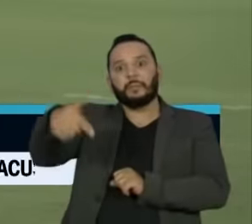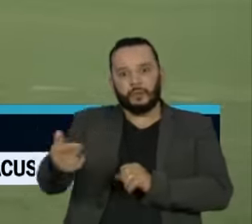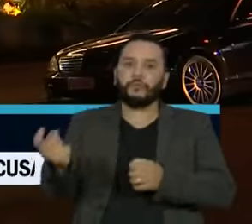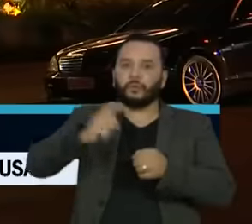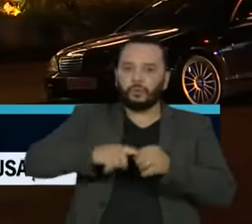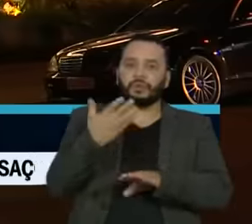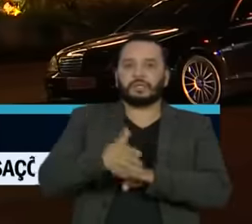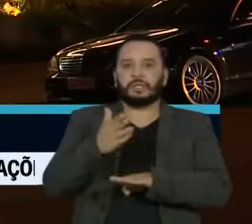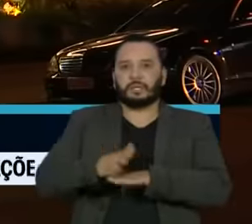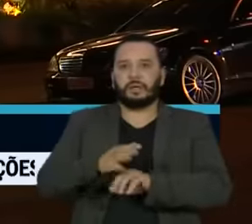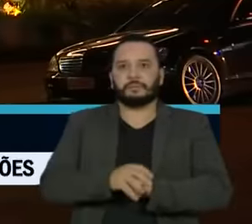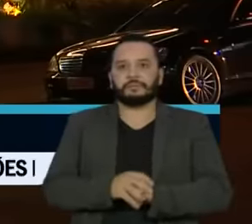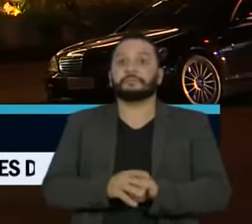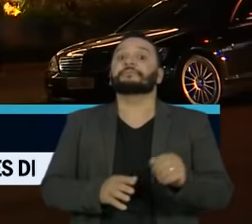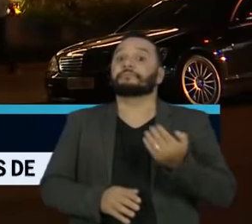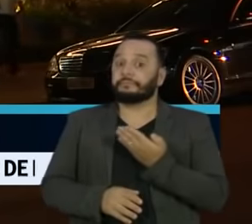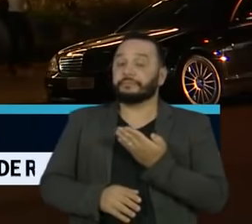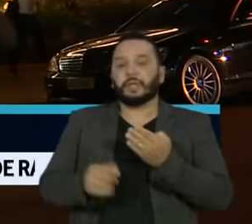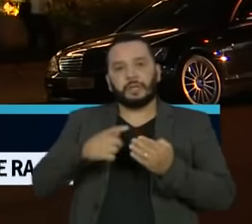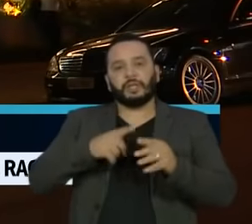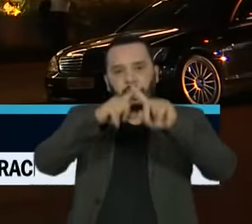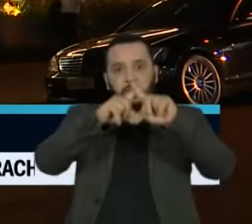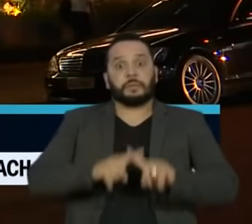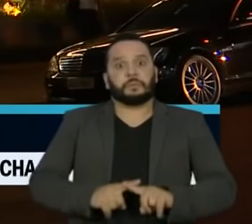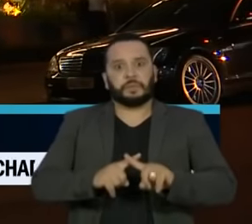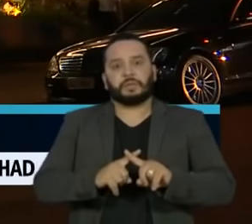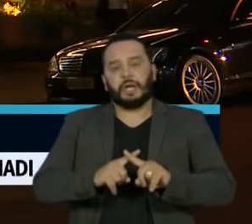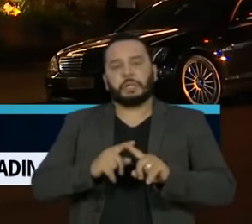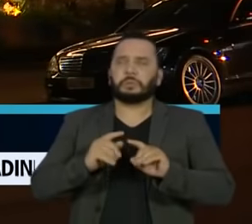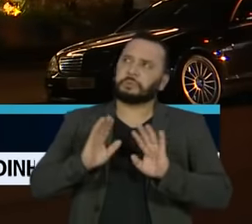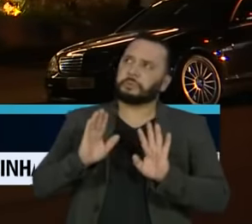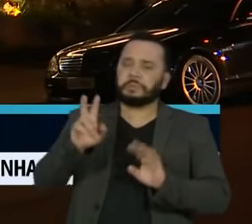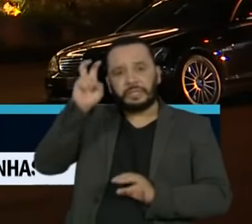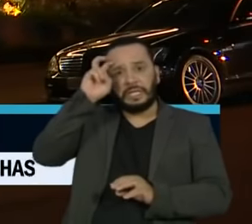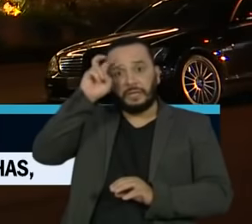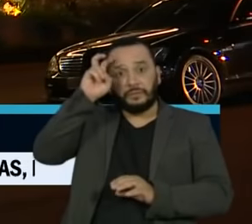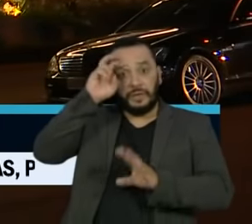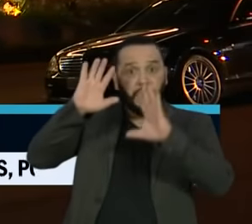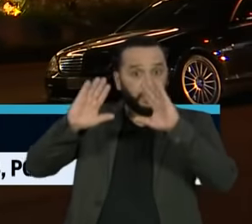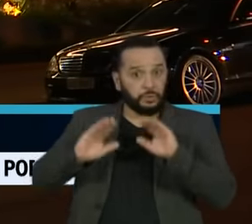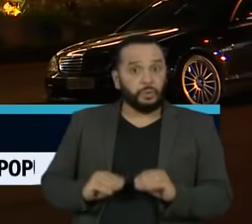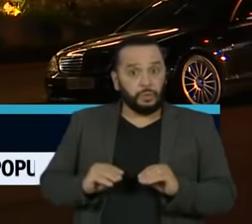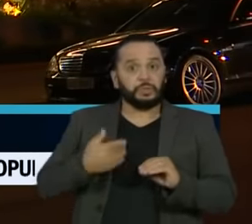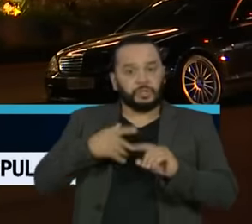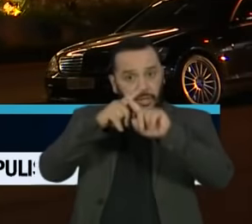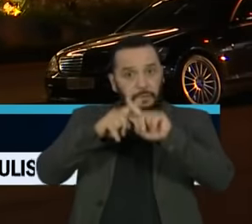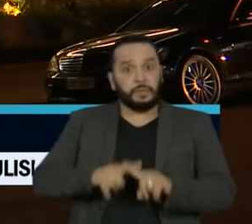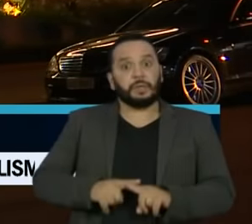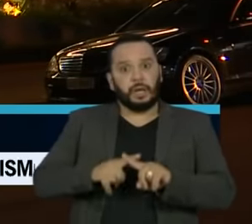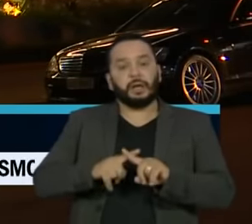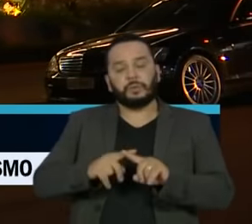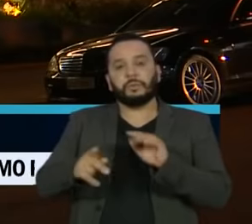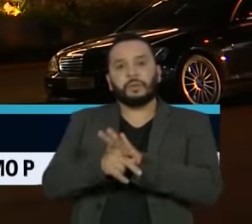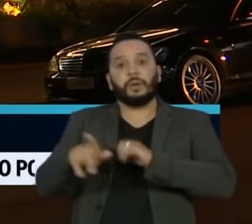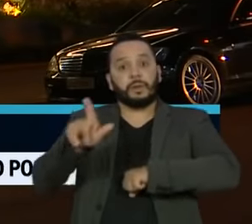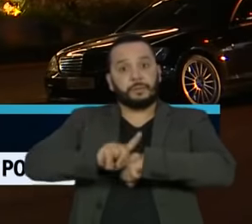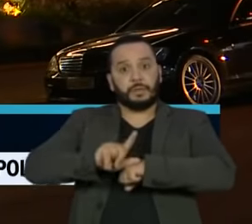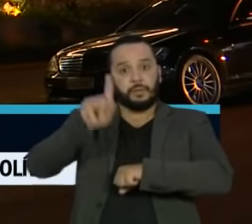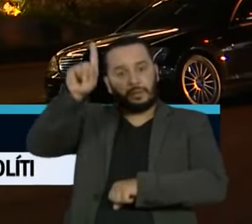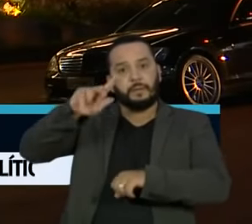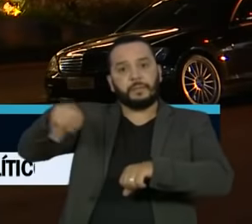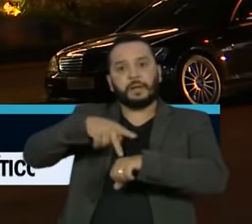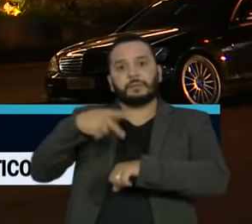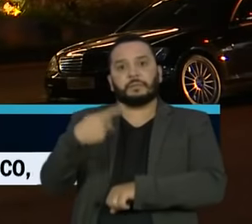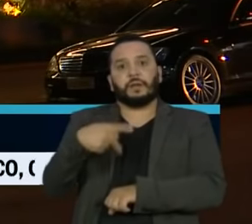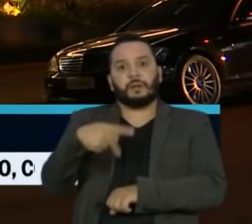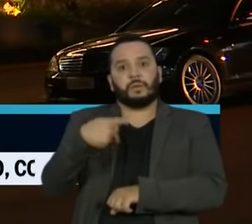treinos. O atacante disputou sua última partida na noite de quinta-feira pela Copa Libertadores no Paraguai. No dia seguinte,